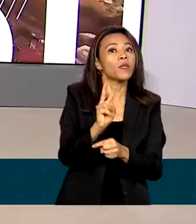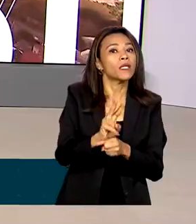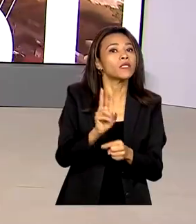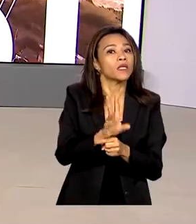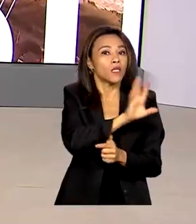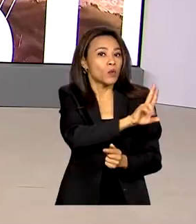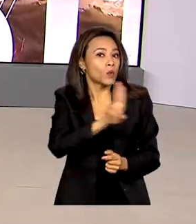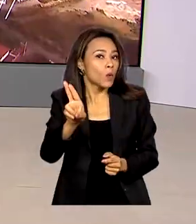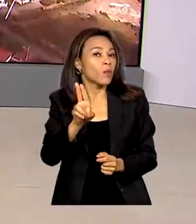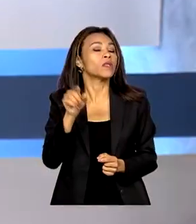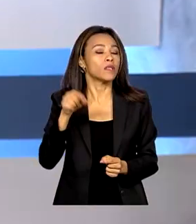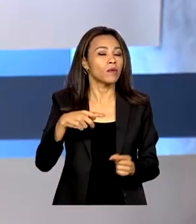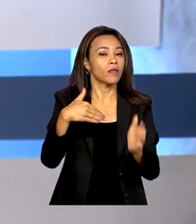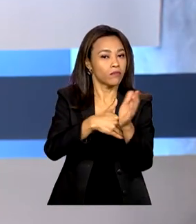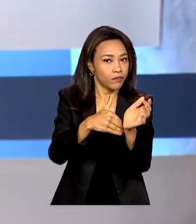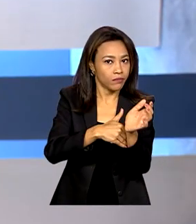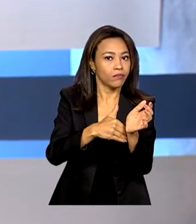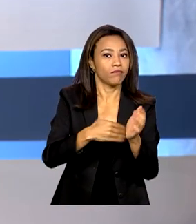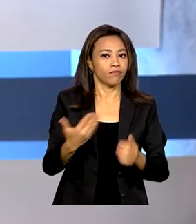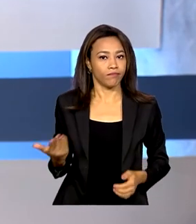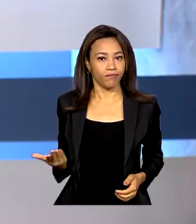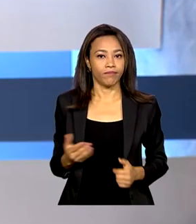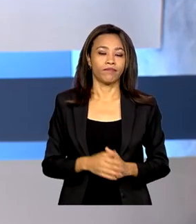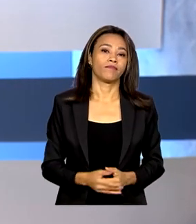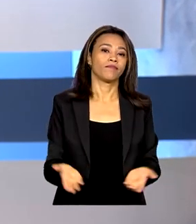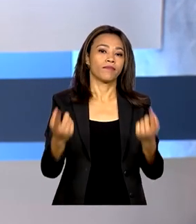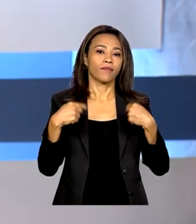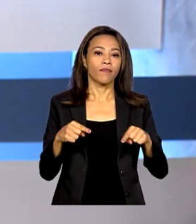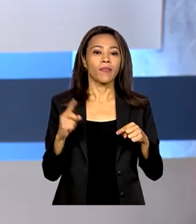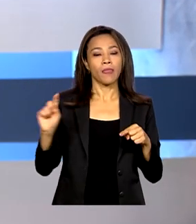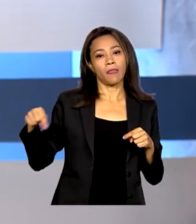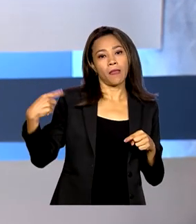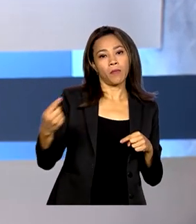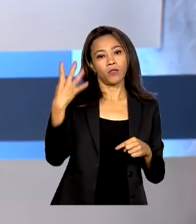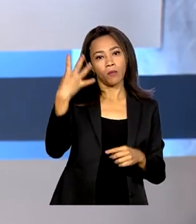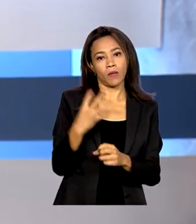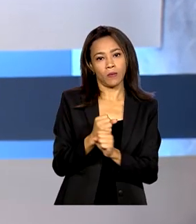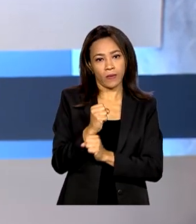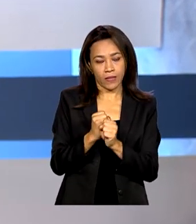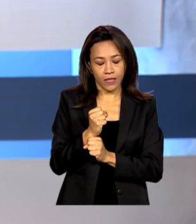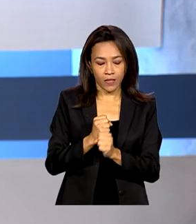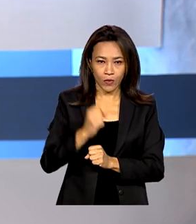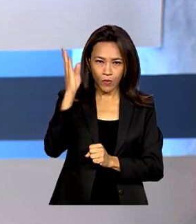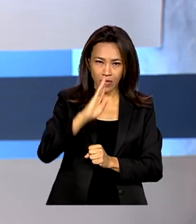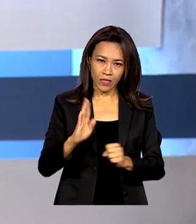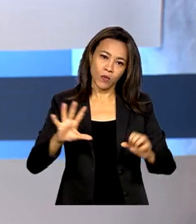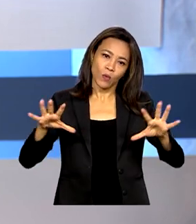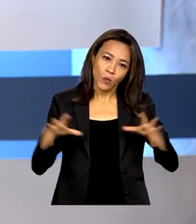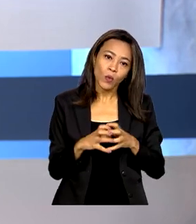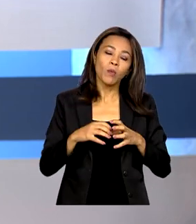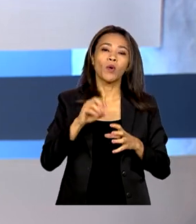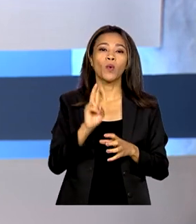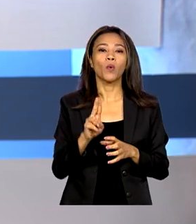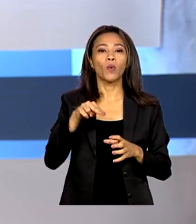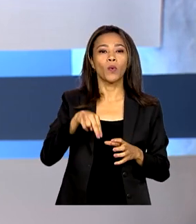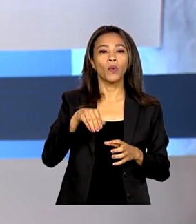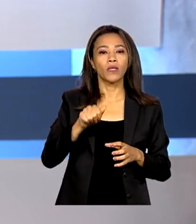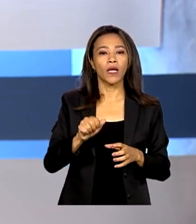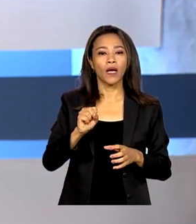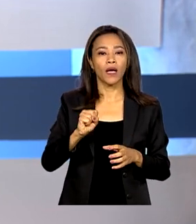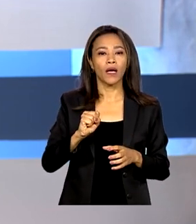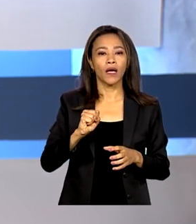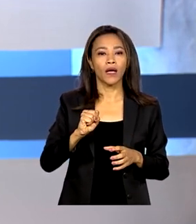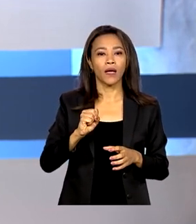mantidas sob sigilo. Depois de quatro anos, o Brasil volta a fazer parte da Unasul, a União das Nações Sul